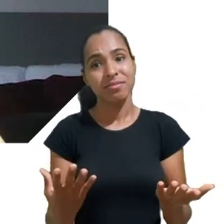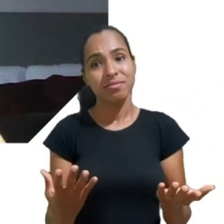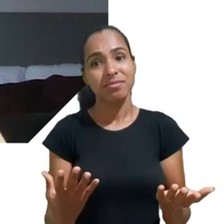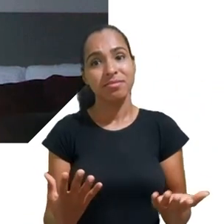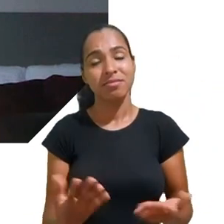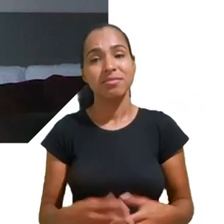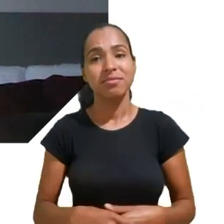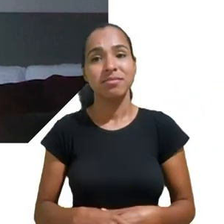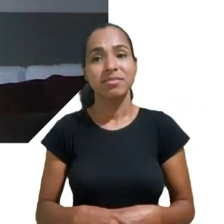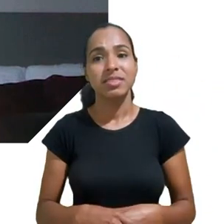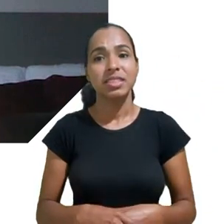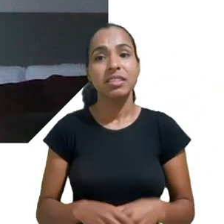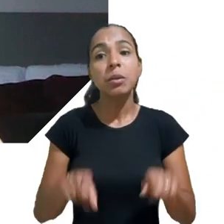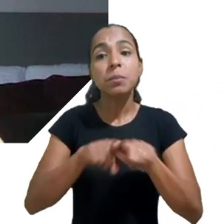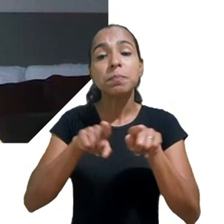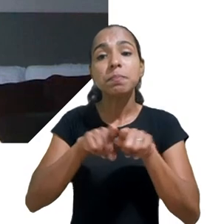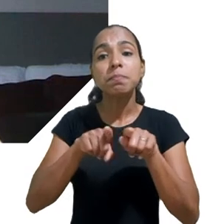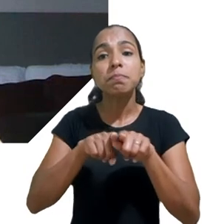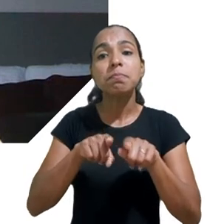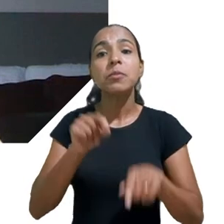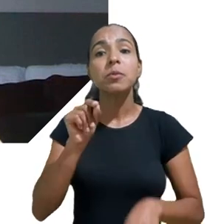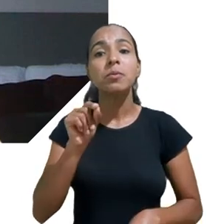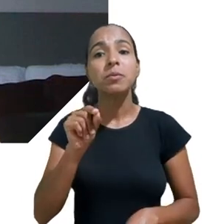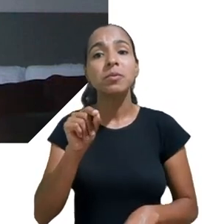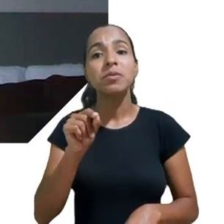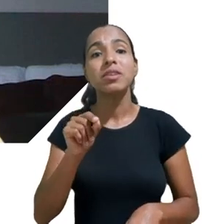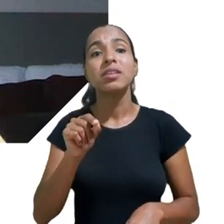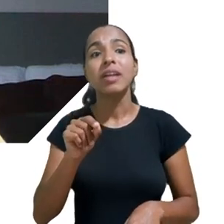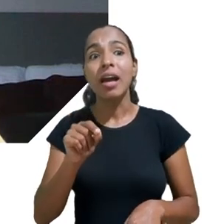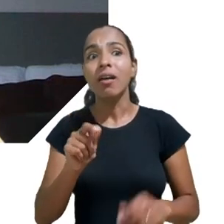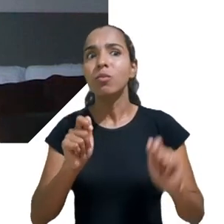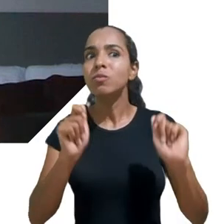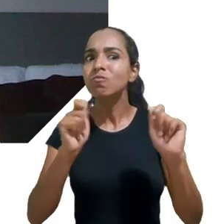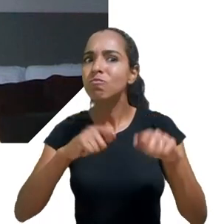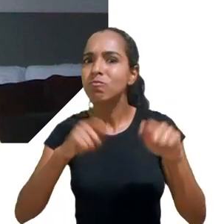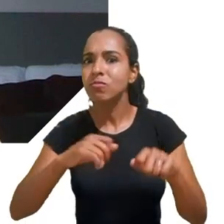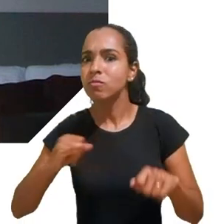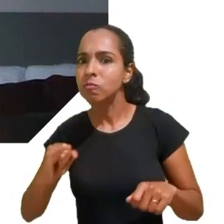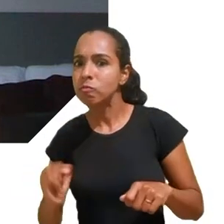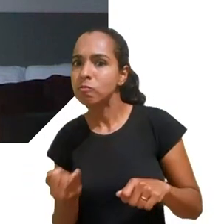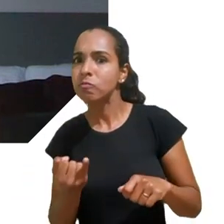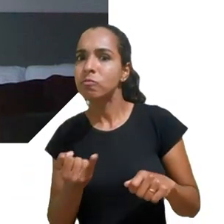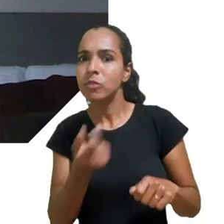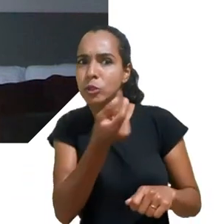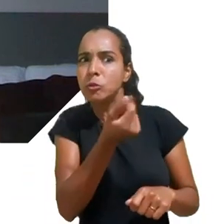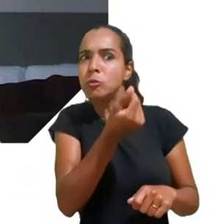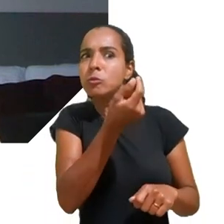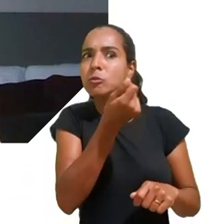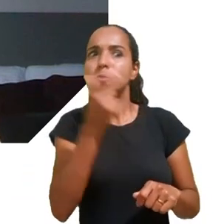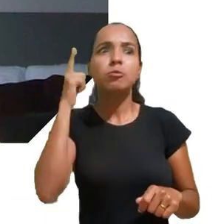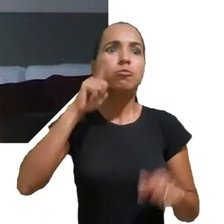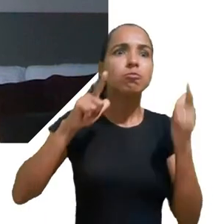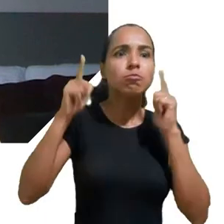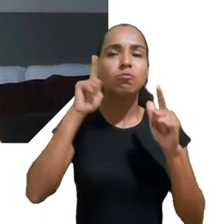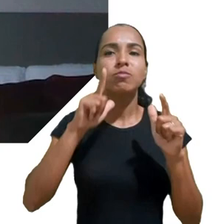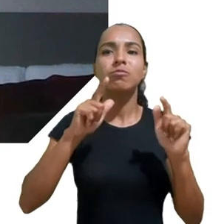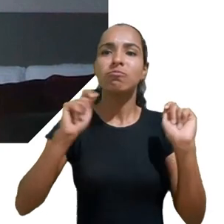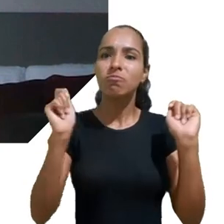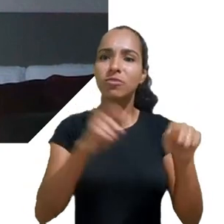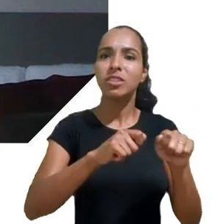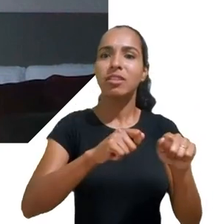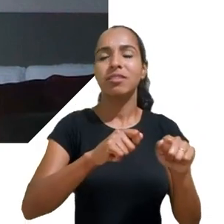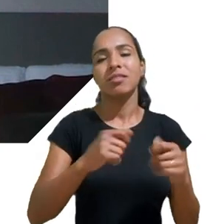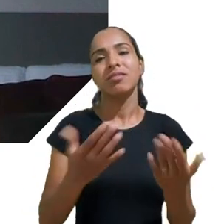por uma possibilidade de lucro. Então, aquela contribuição coletiva se torna um ganho individual. Isso também